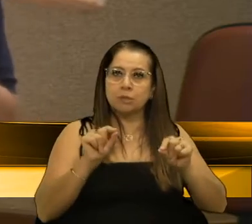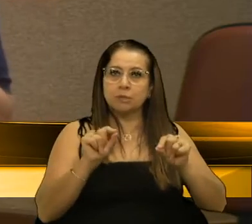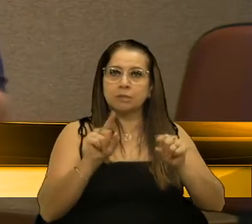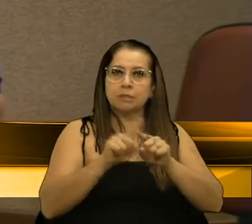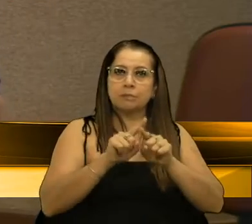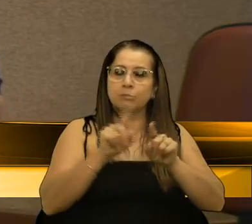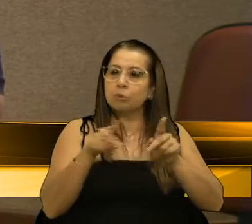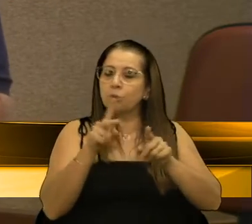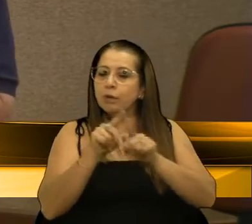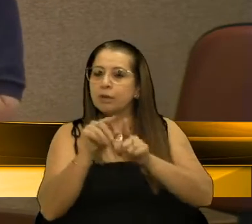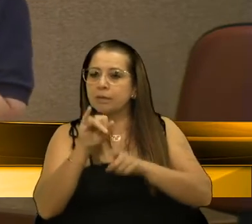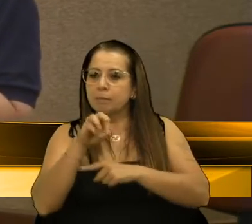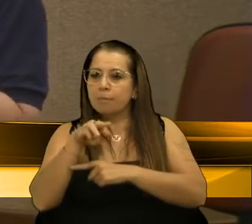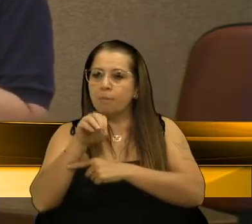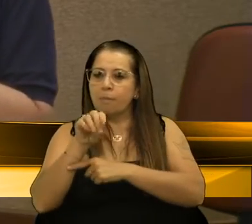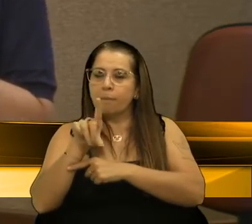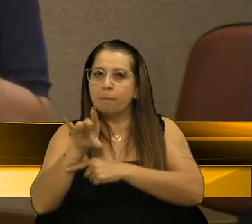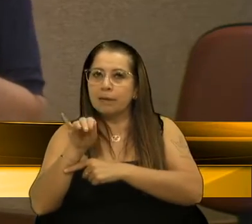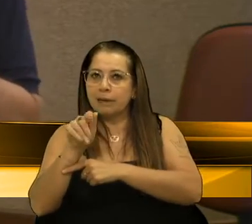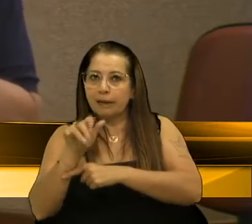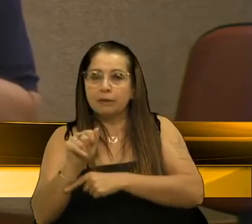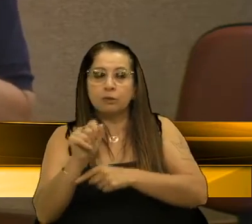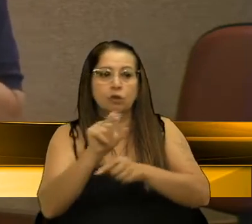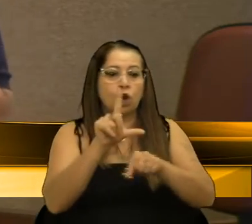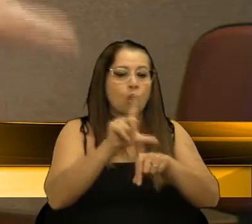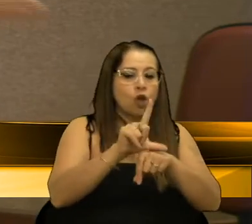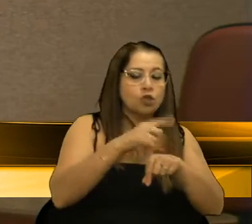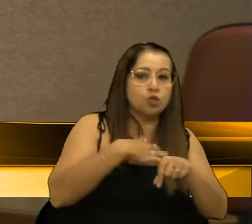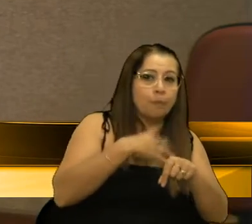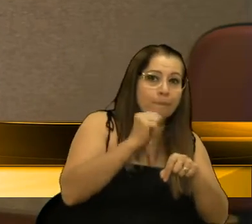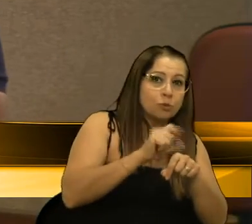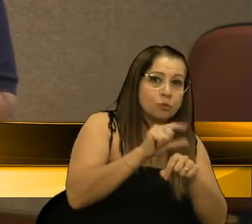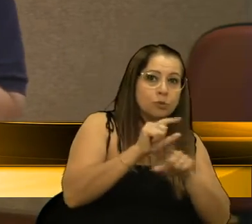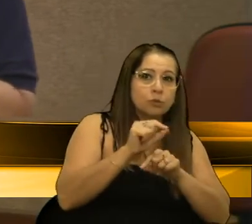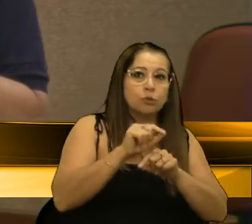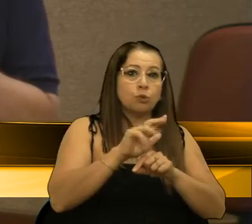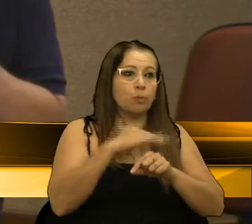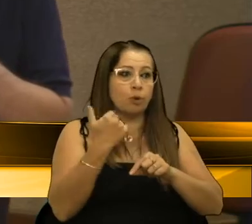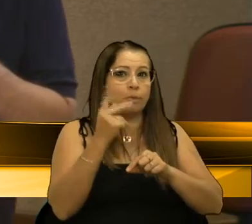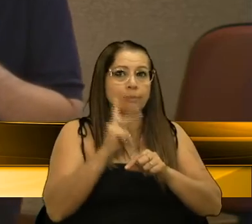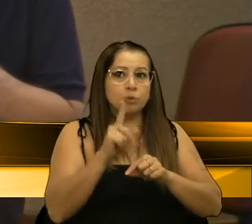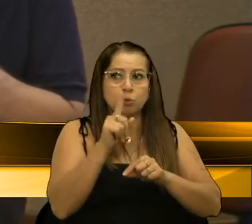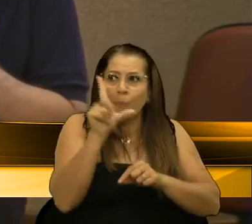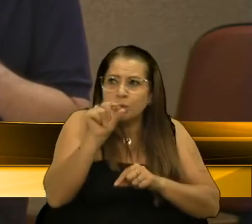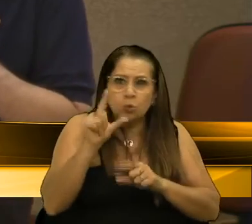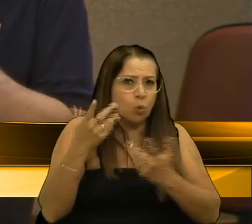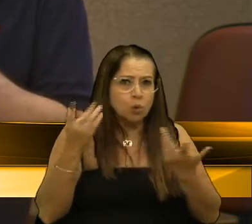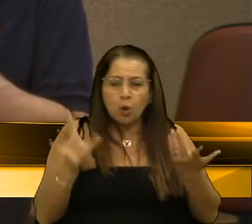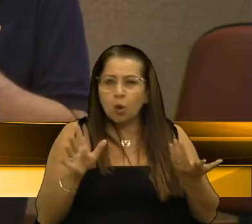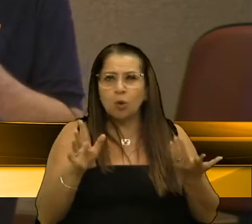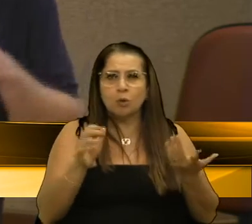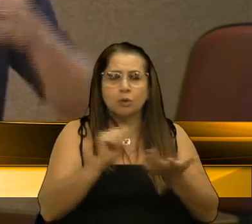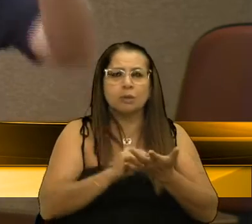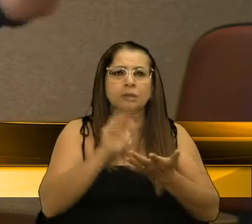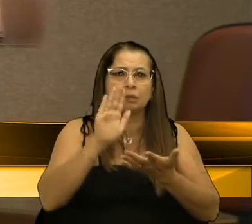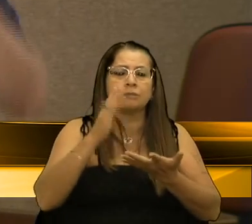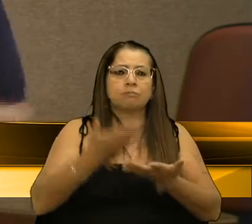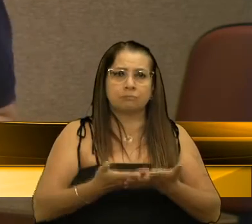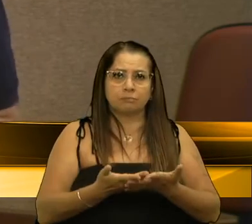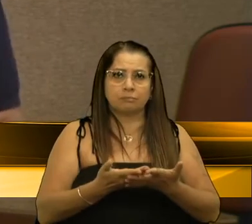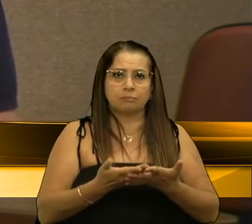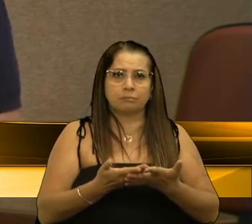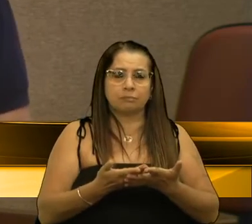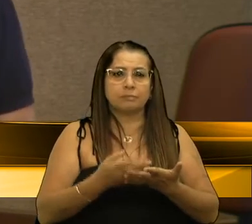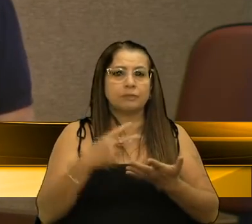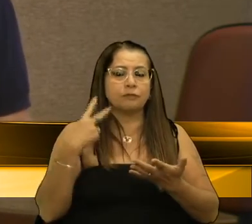uma imobiliária, a gente pode escolher. Se a gente quer uma loja de roupa, pode escolher. Agora, quando morre um parei na gente, a gente só tem uma opção. Uma parte após, vereador. É,